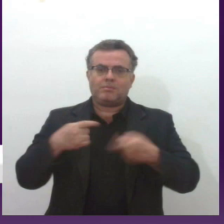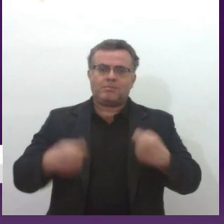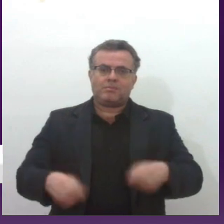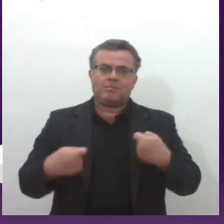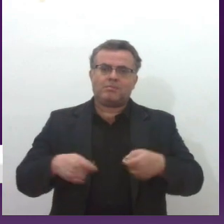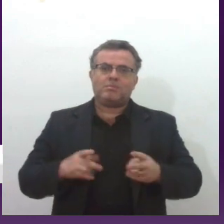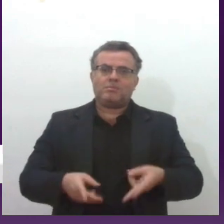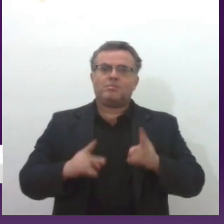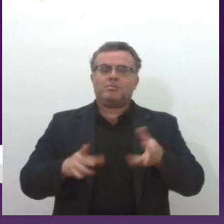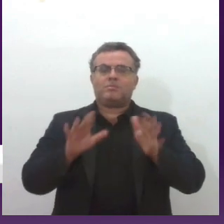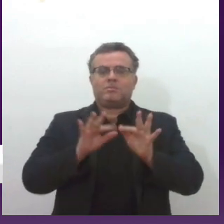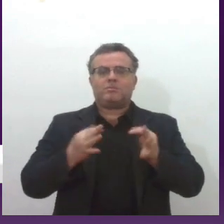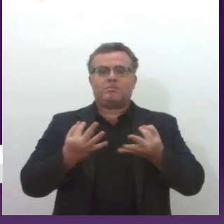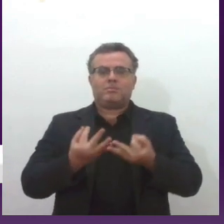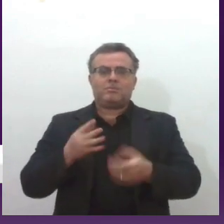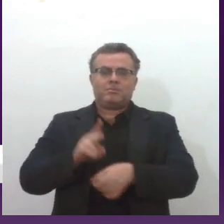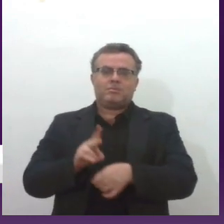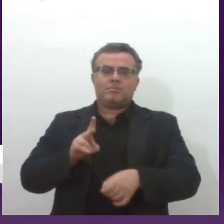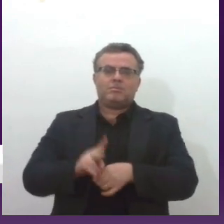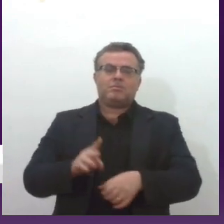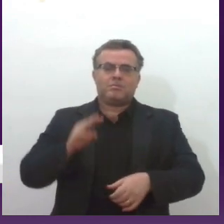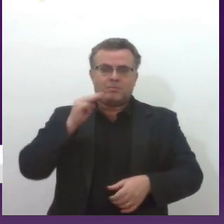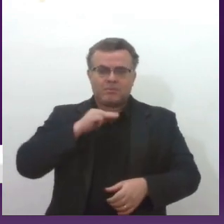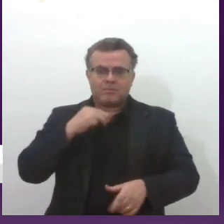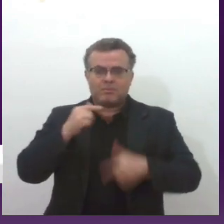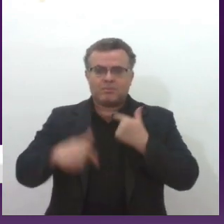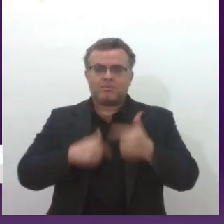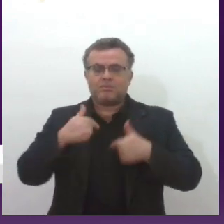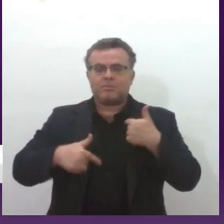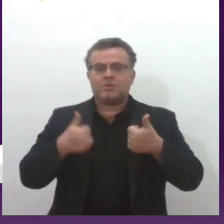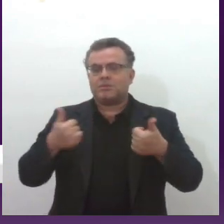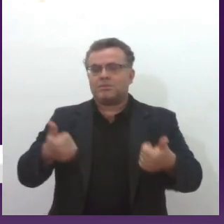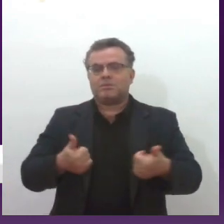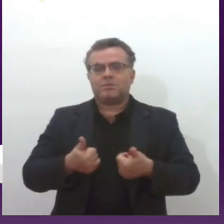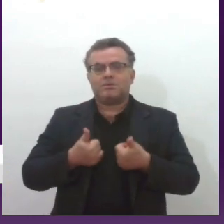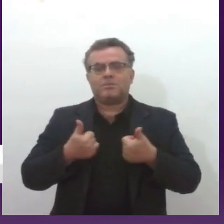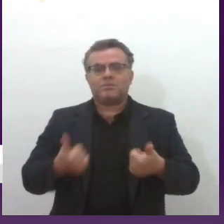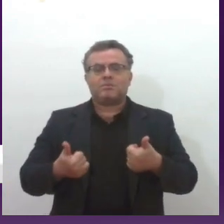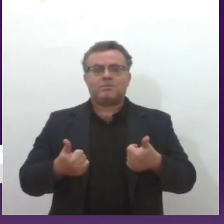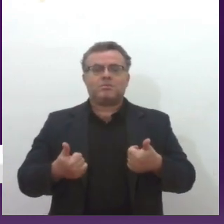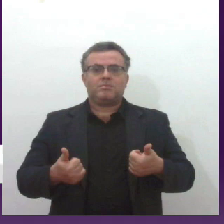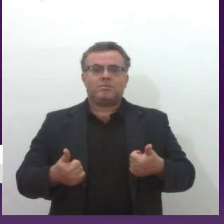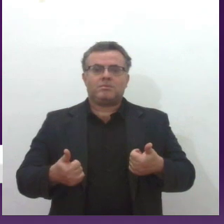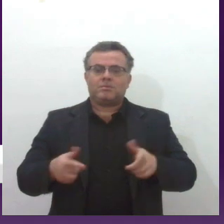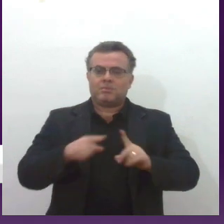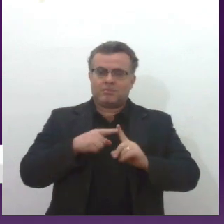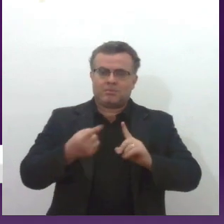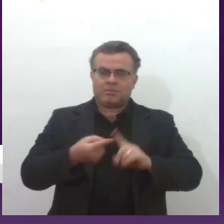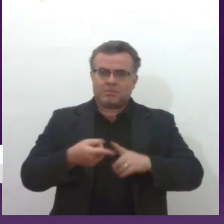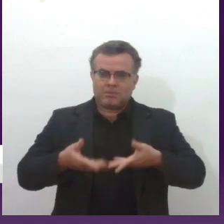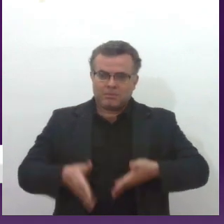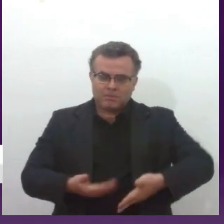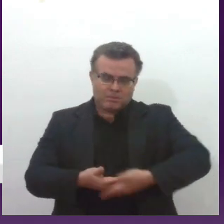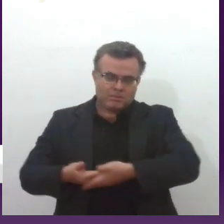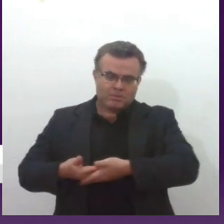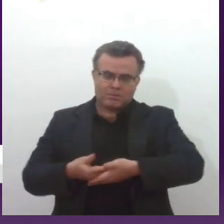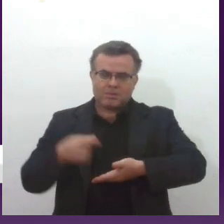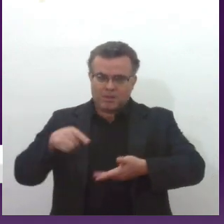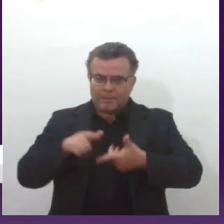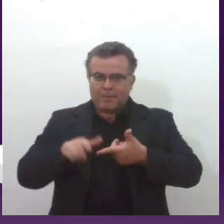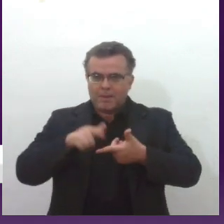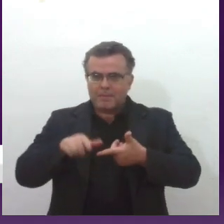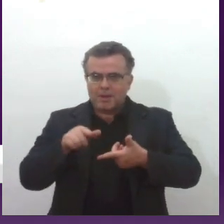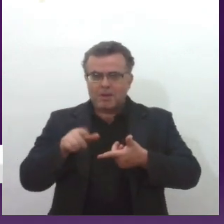a família sendo cuidado, a mãe consegue trabalhar bem, e a maternidade não é um problema, a maternidade a gente tem que encarar